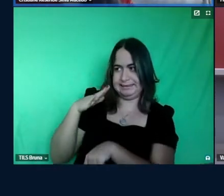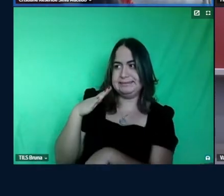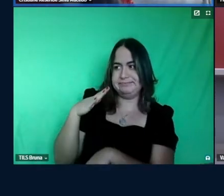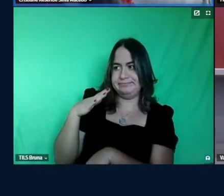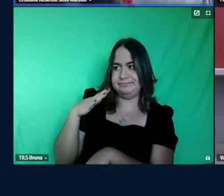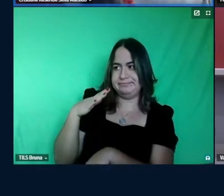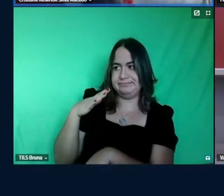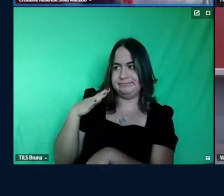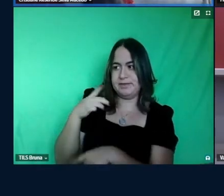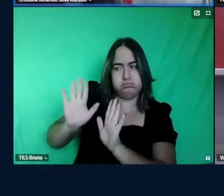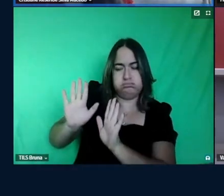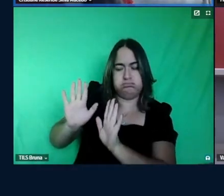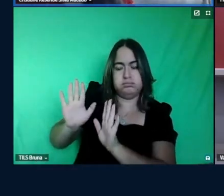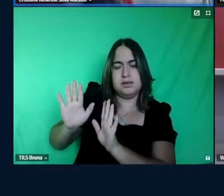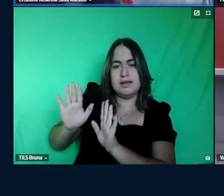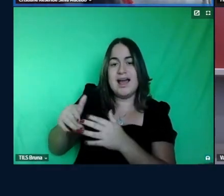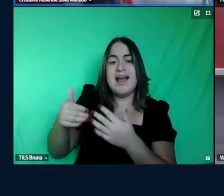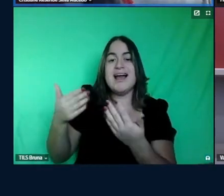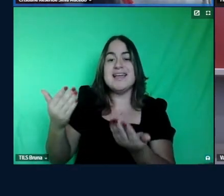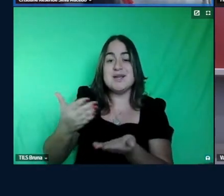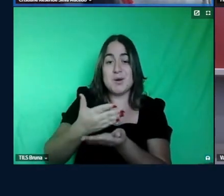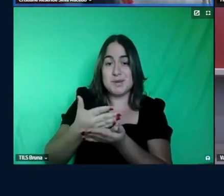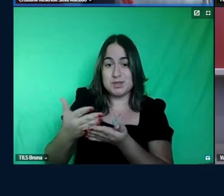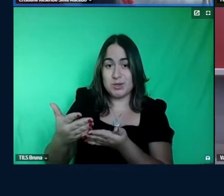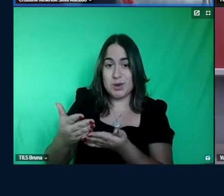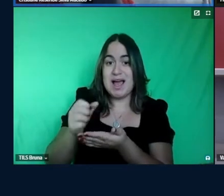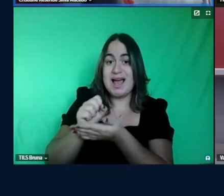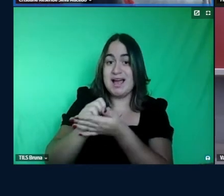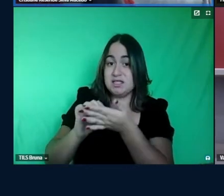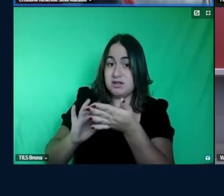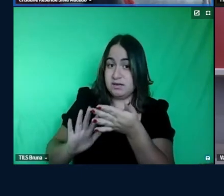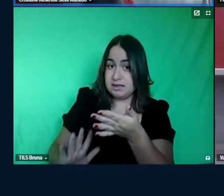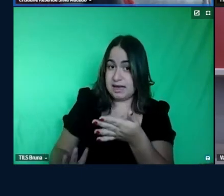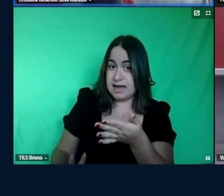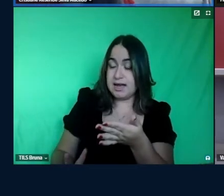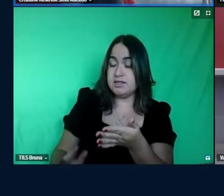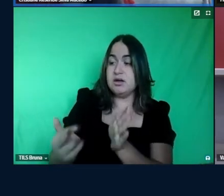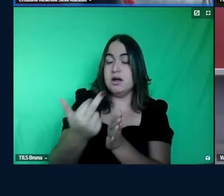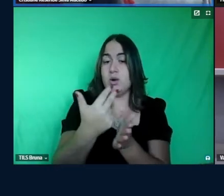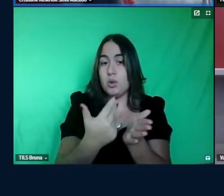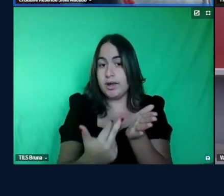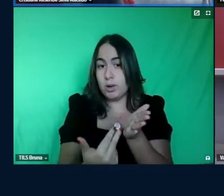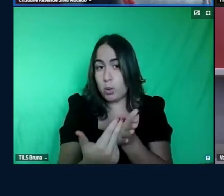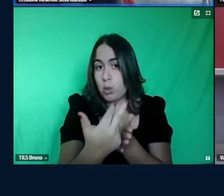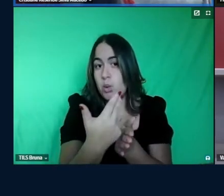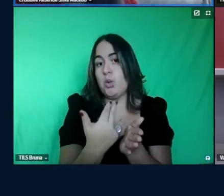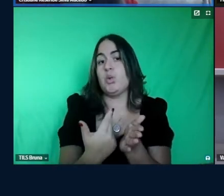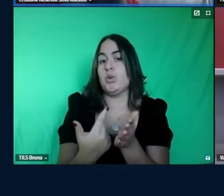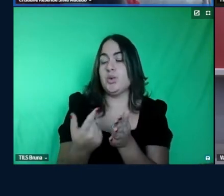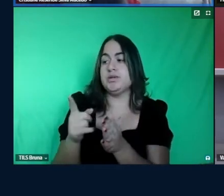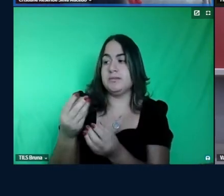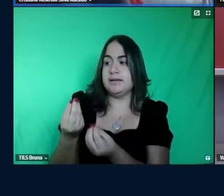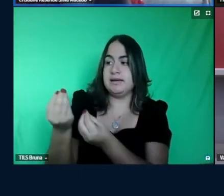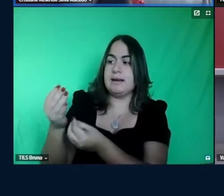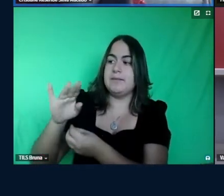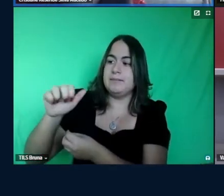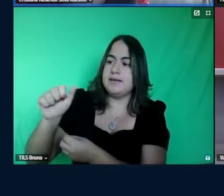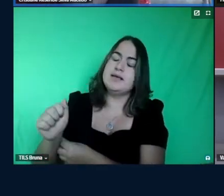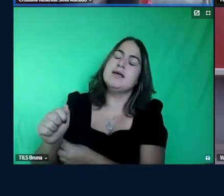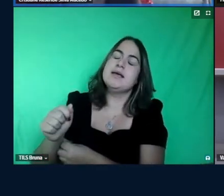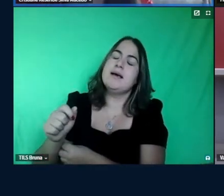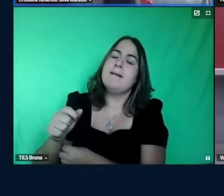tanto e aí que ela fez a atividade com recortes né ali para a Bia da voz passiva ela